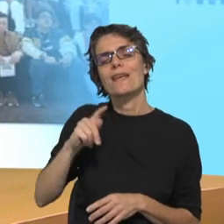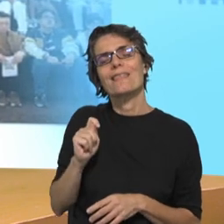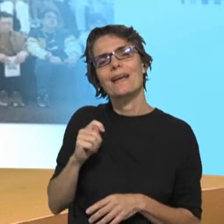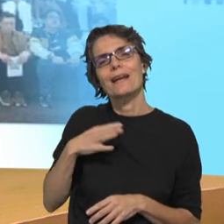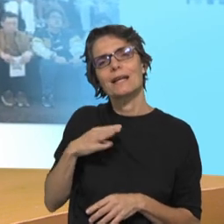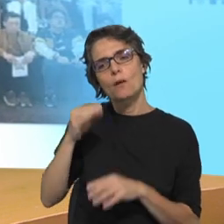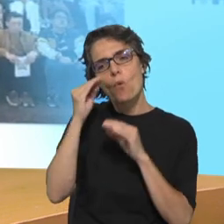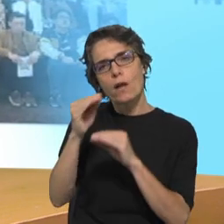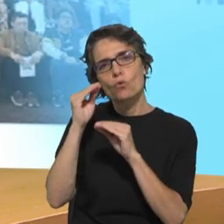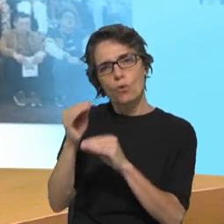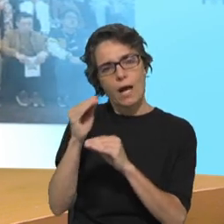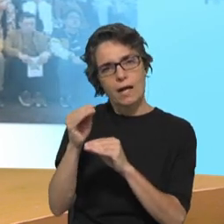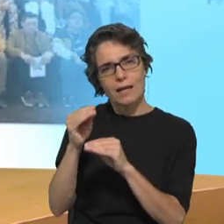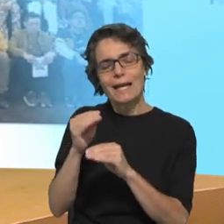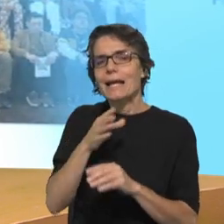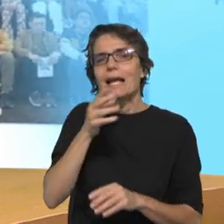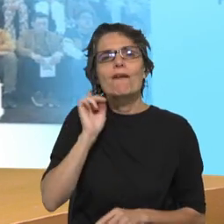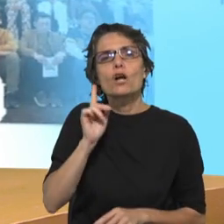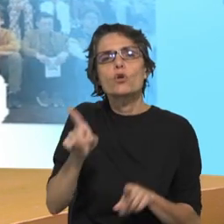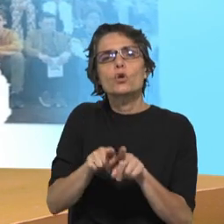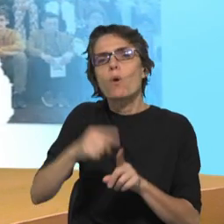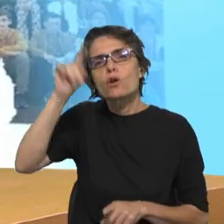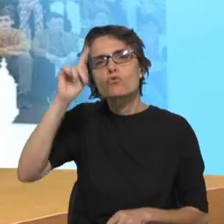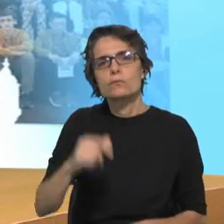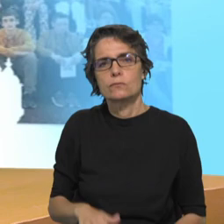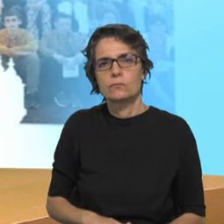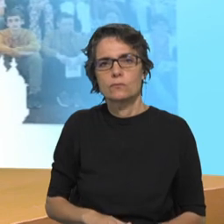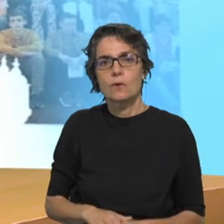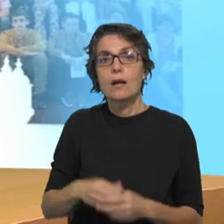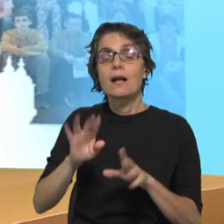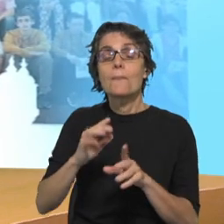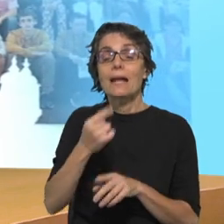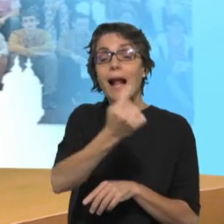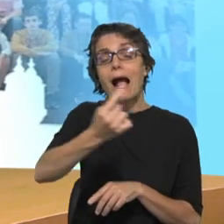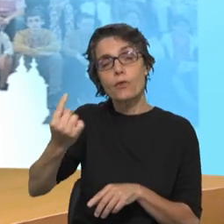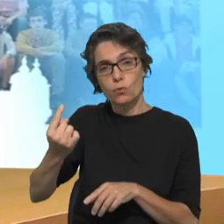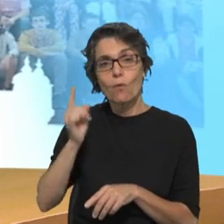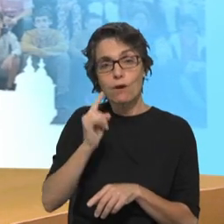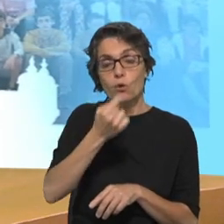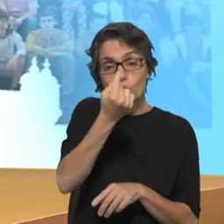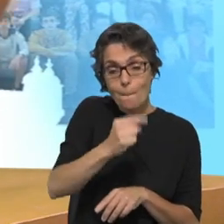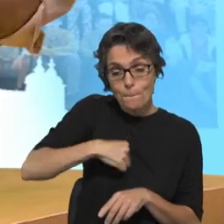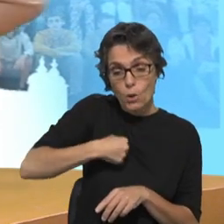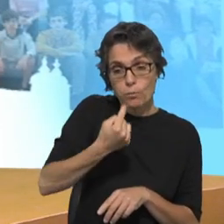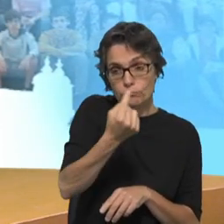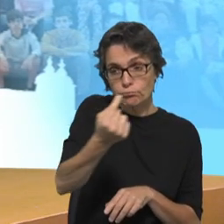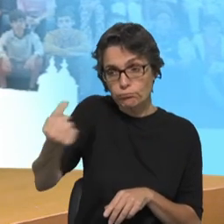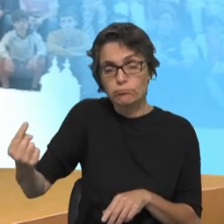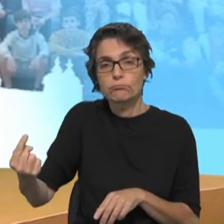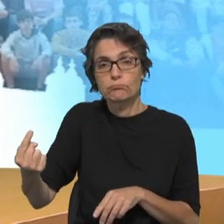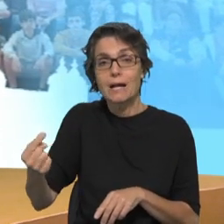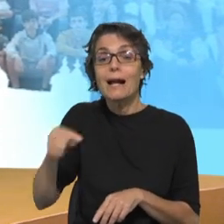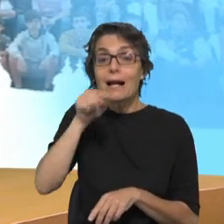não é tudo tem o mesmo valor, mas com cada pessoa há um caminho que podemos fazer, conduzirá as